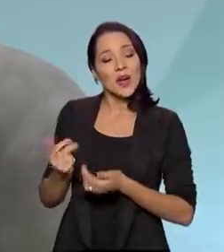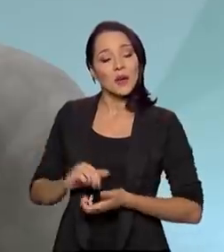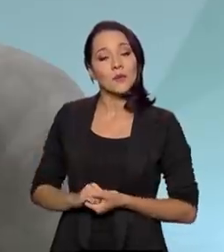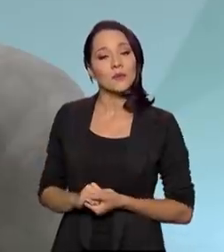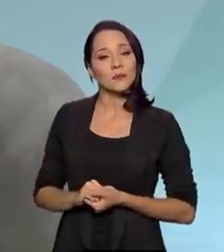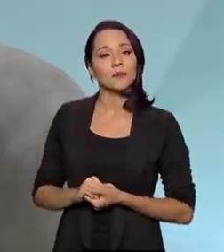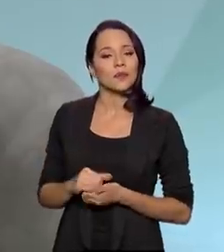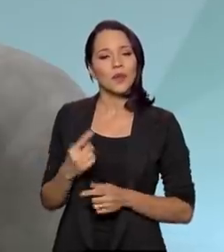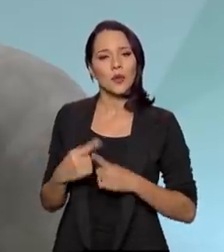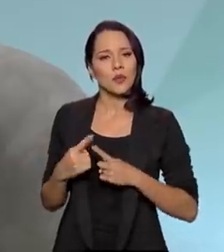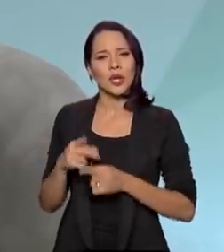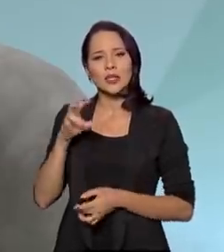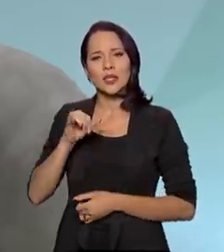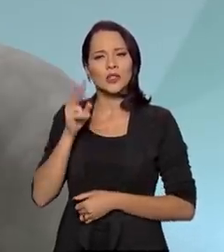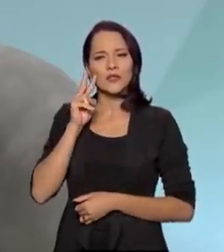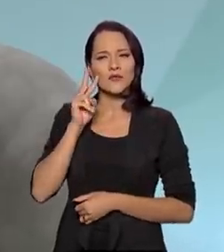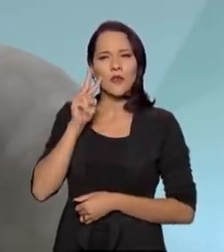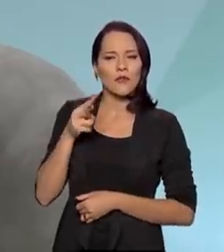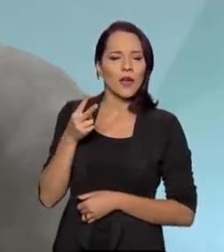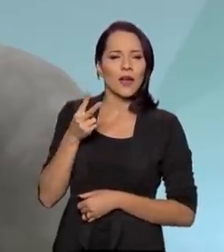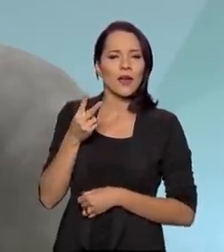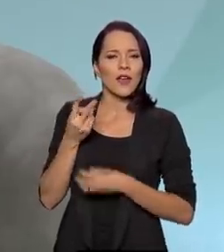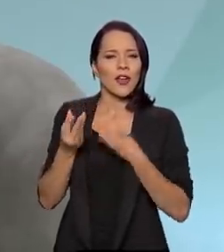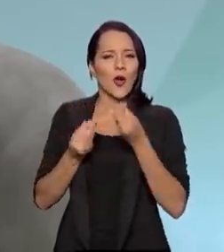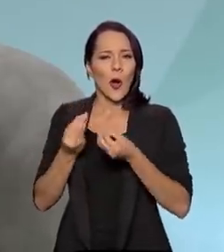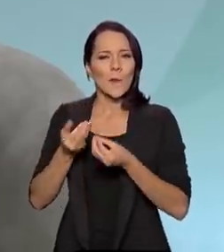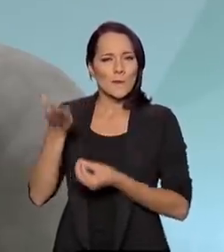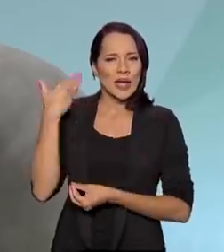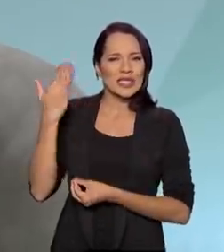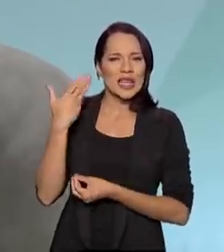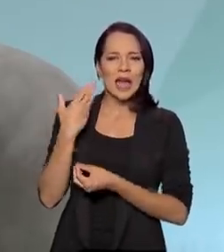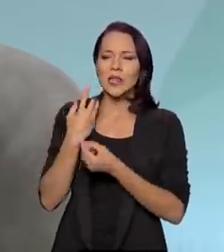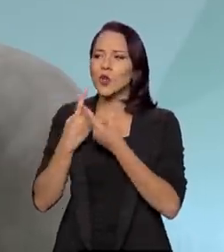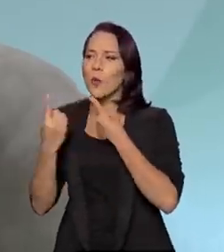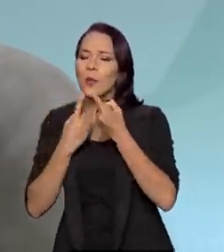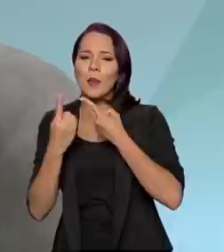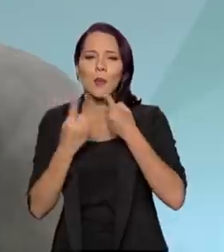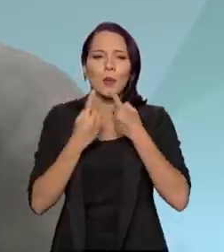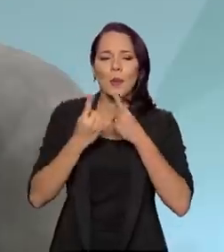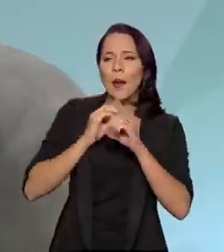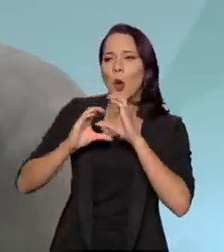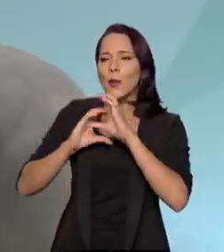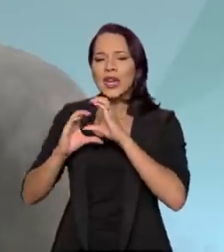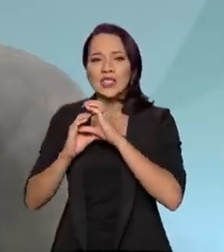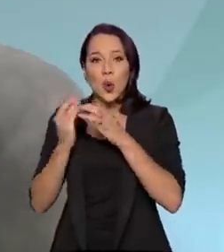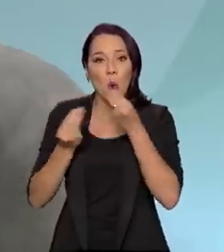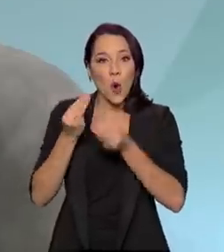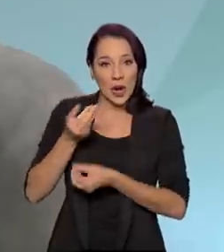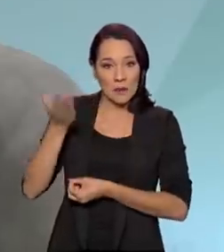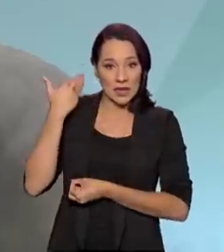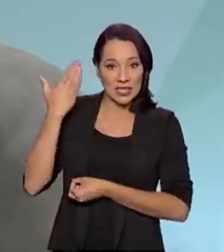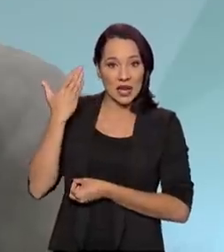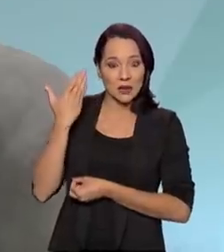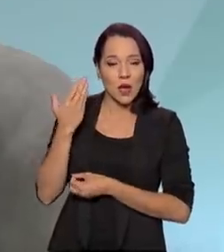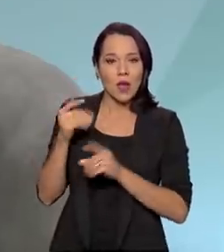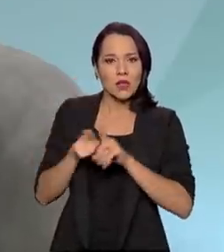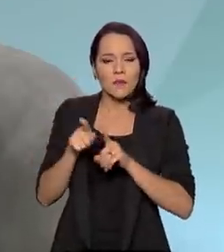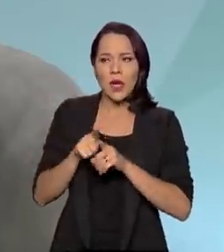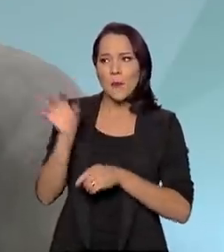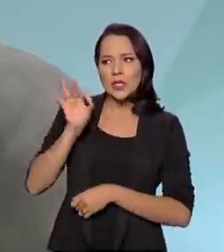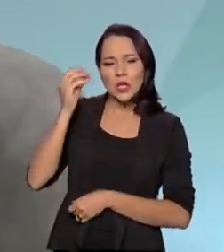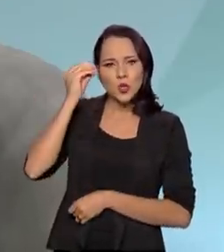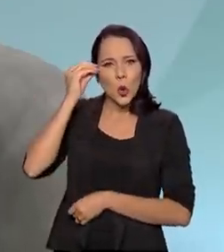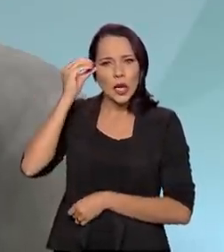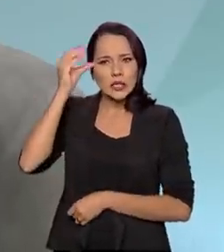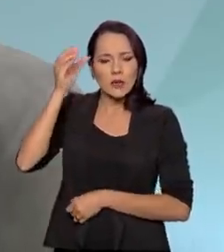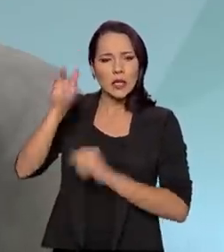se a gente considerar os meios de comunicação daquela época e o grau de conhecimento que